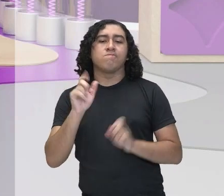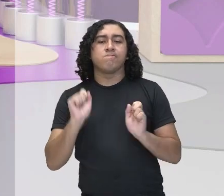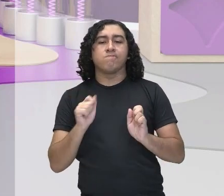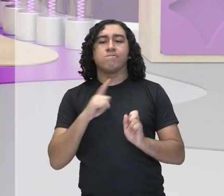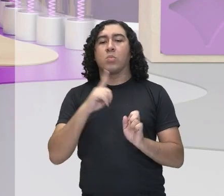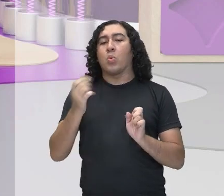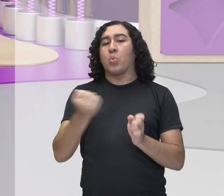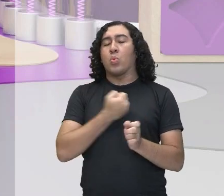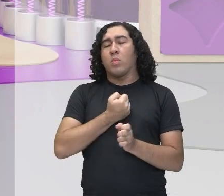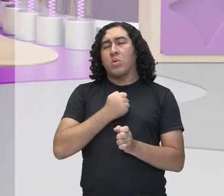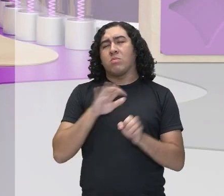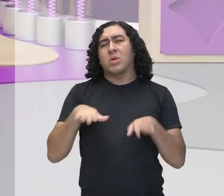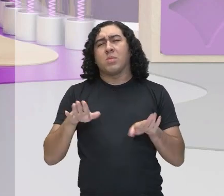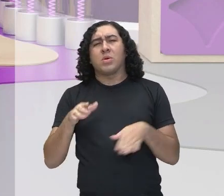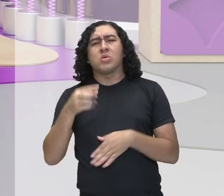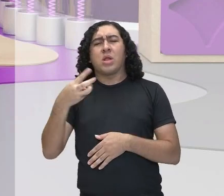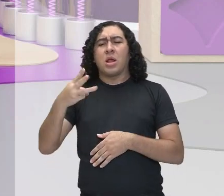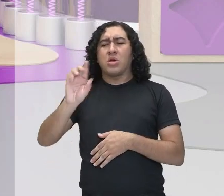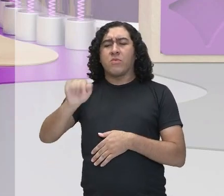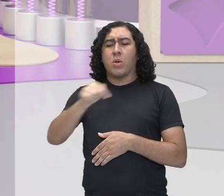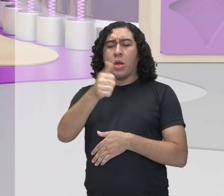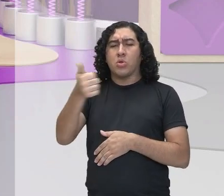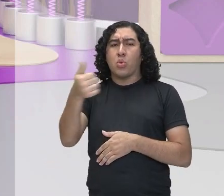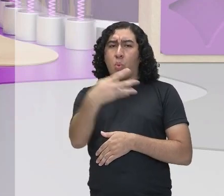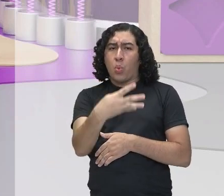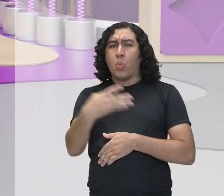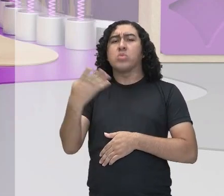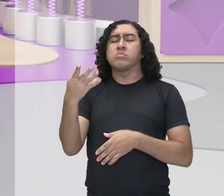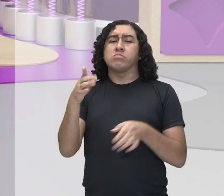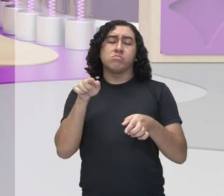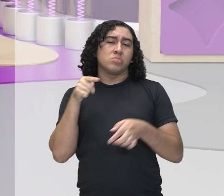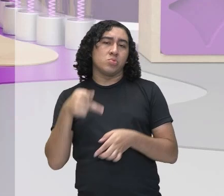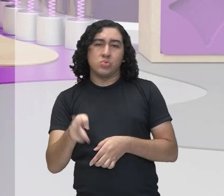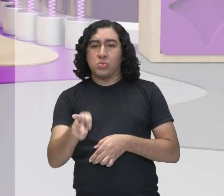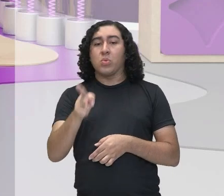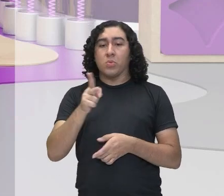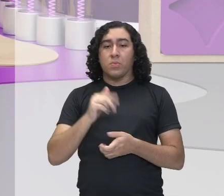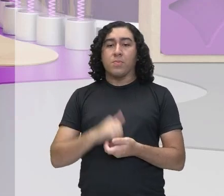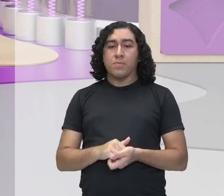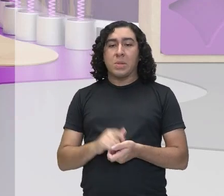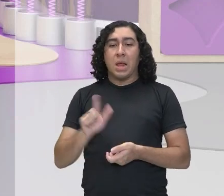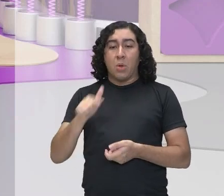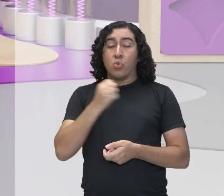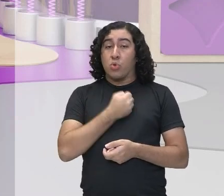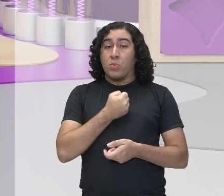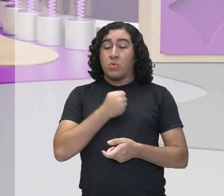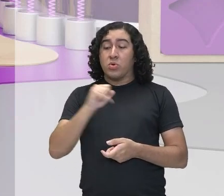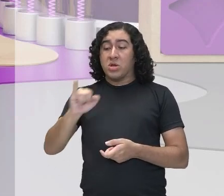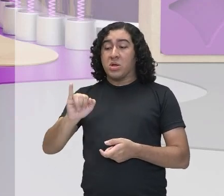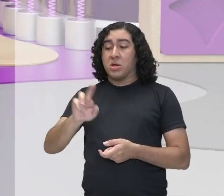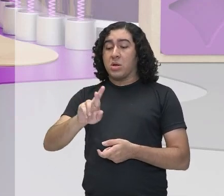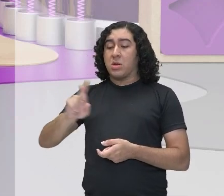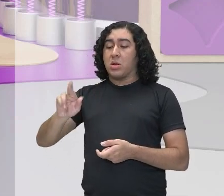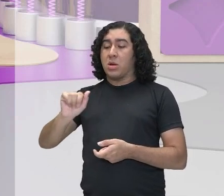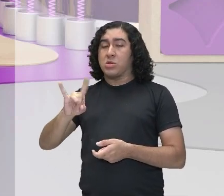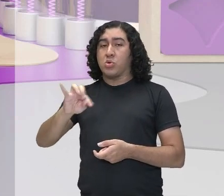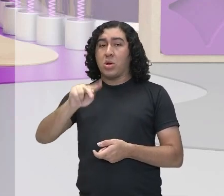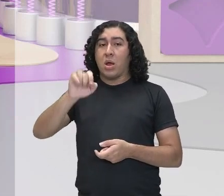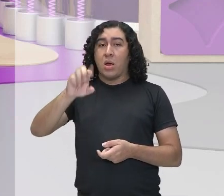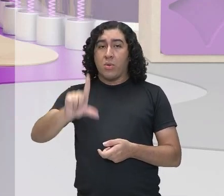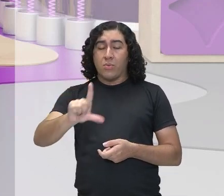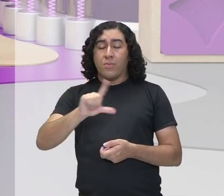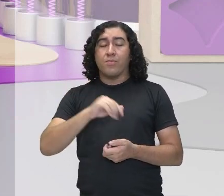próximo de 3,14, 15, e assim vai, né? É um número irracional, tem infinitas casas decimais,